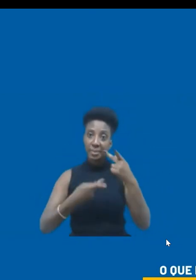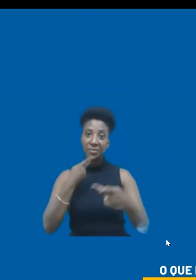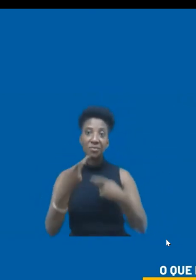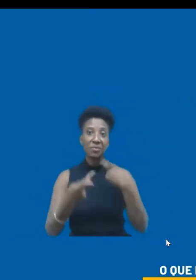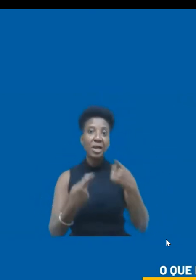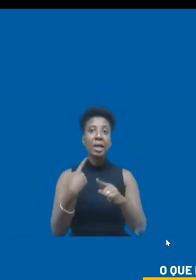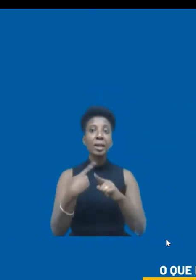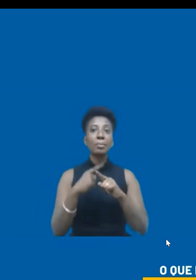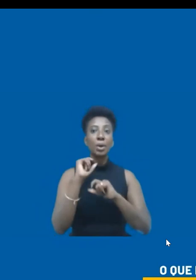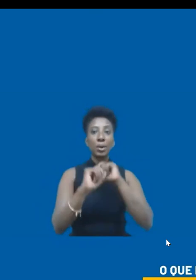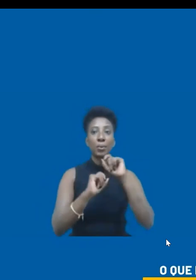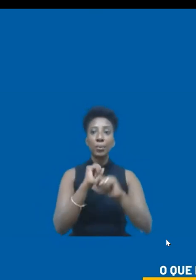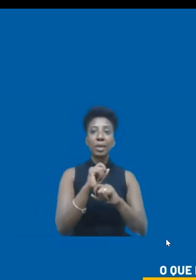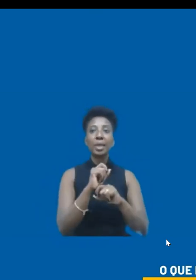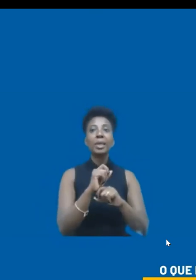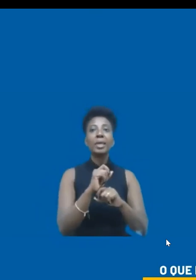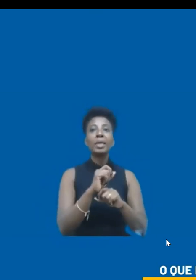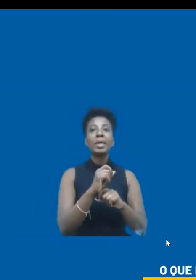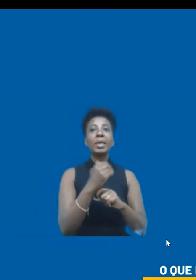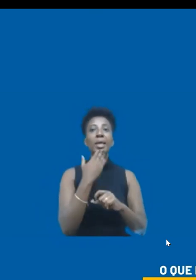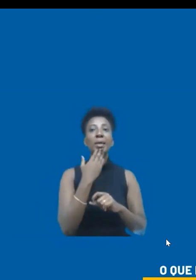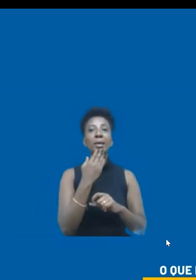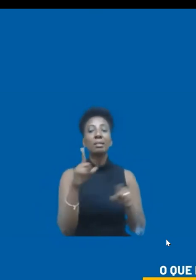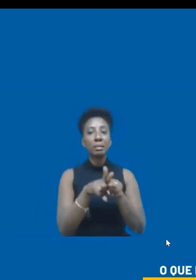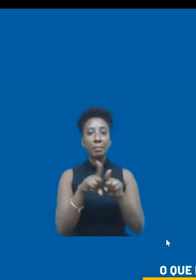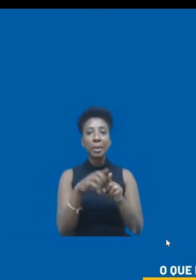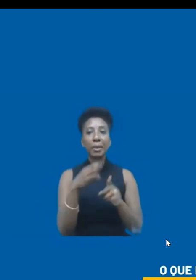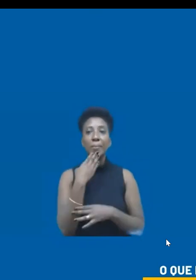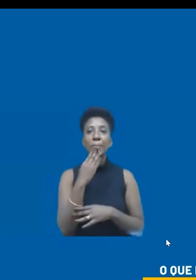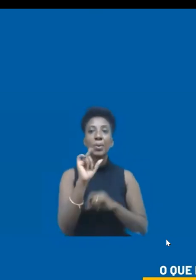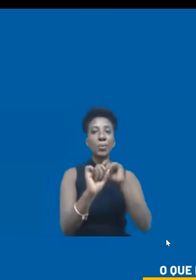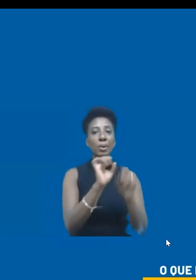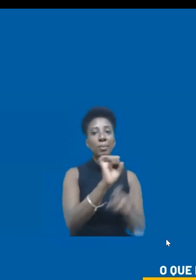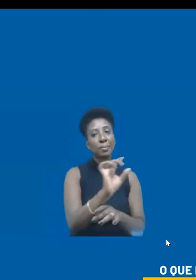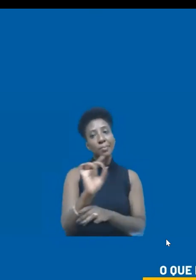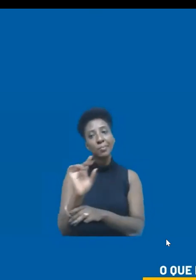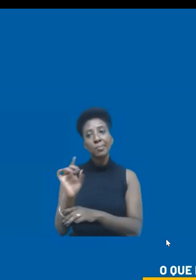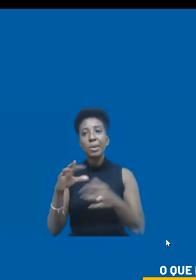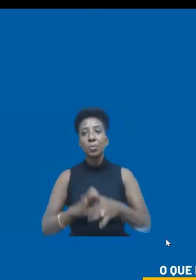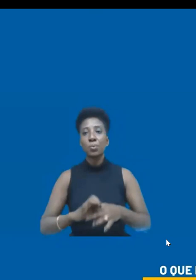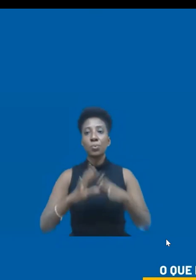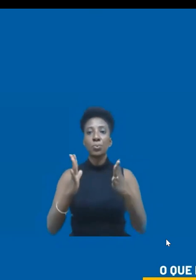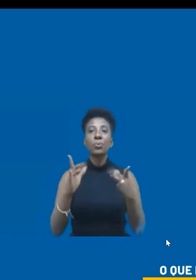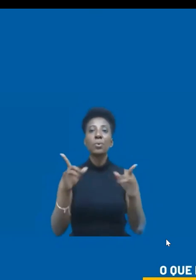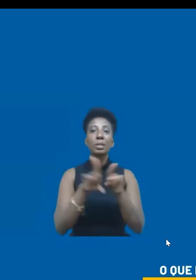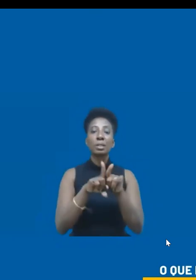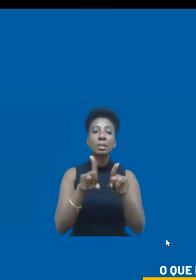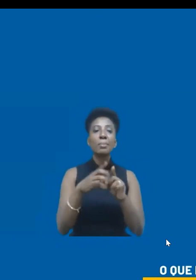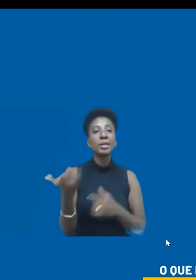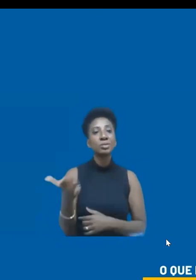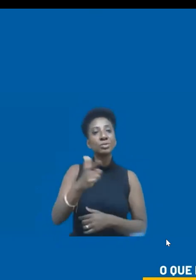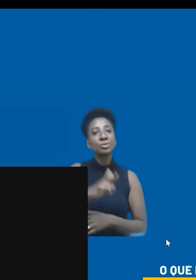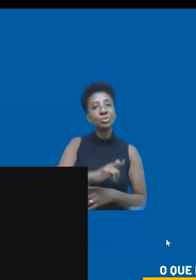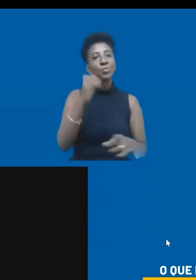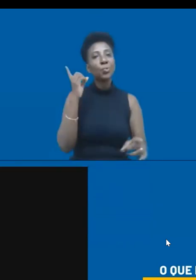gente tem que escutar também os demais palestrantes, e fico aqui disponível para essa conversa e saúdo, mais uma vez, a iniciativa